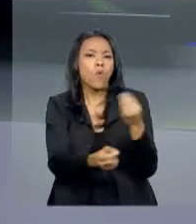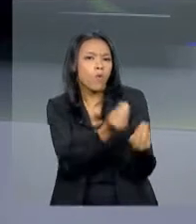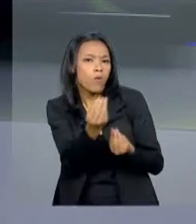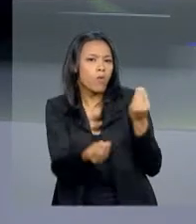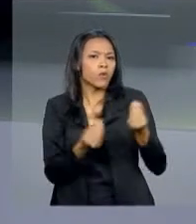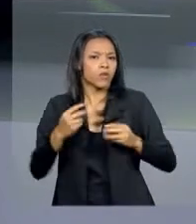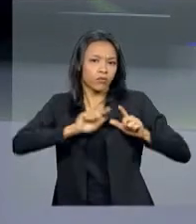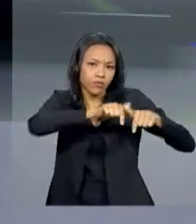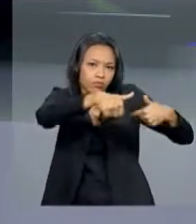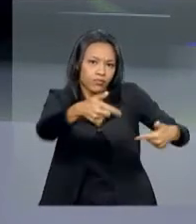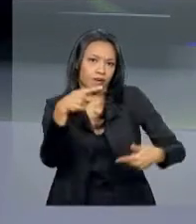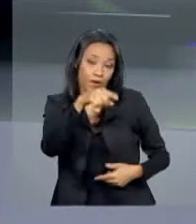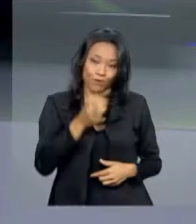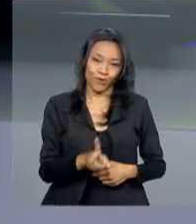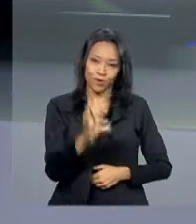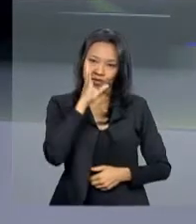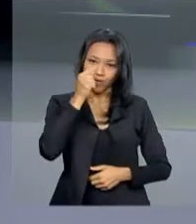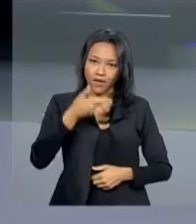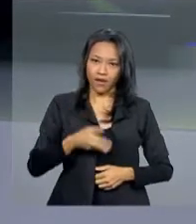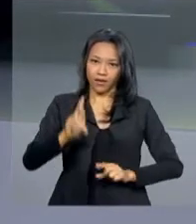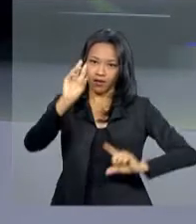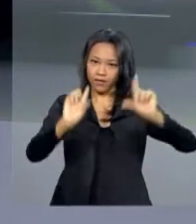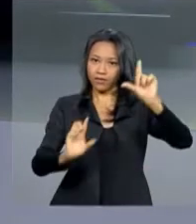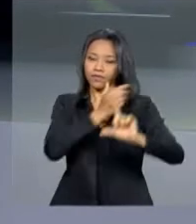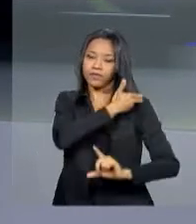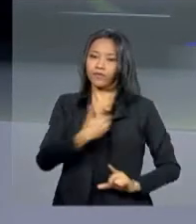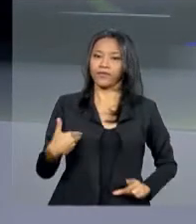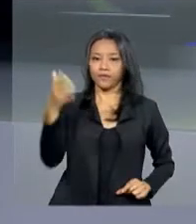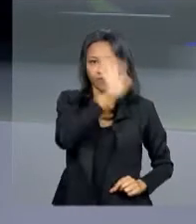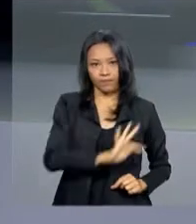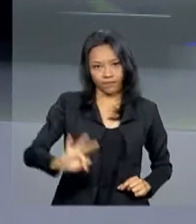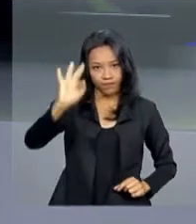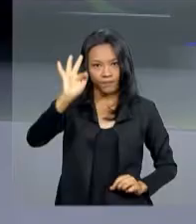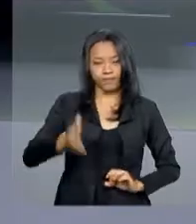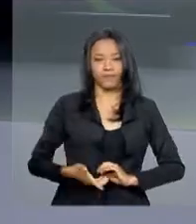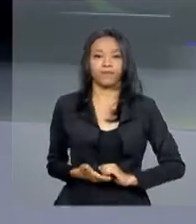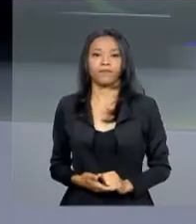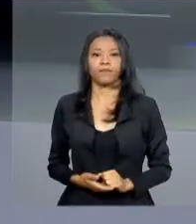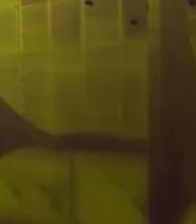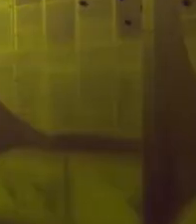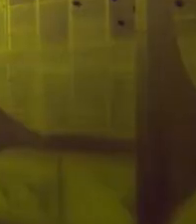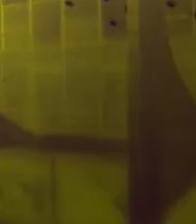federal no Estado. Continue com a gente aqui na NBR, a TV do Governo Federal.